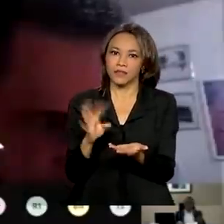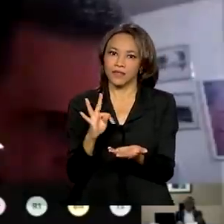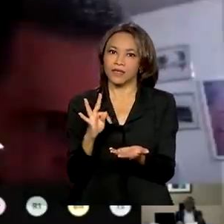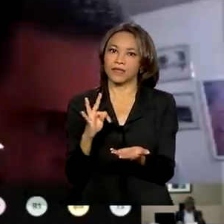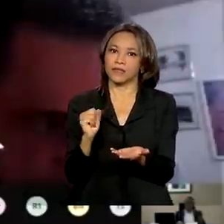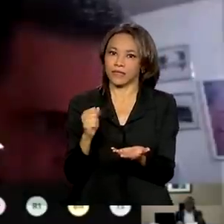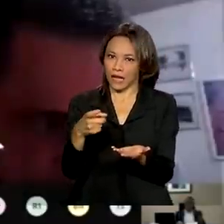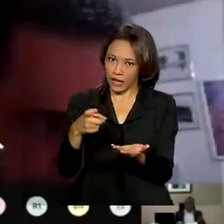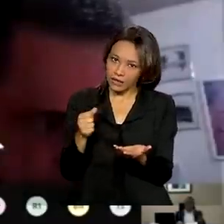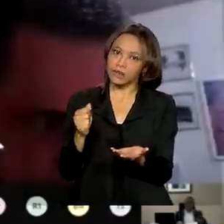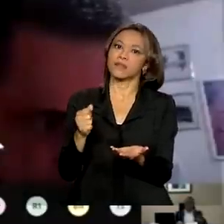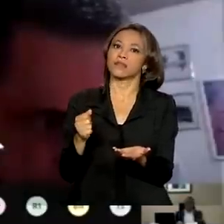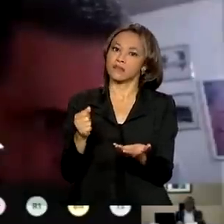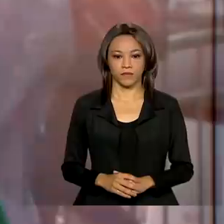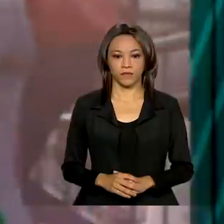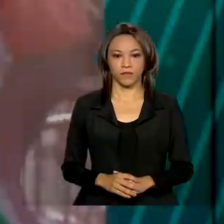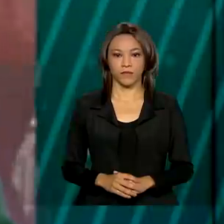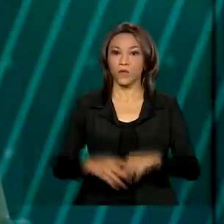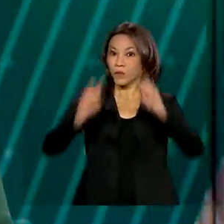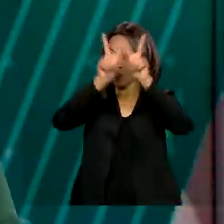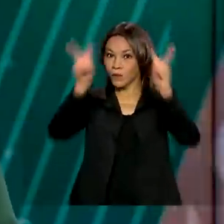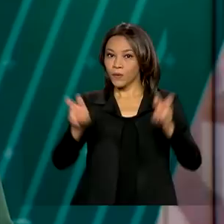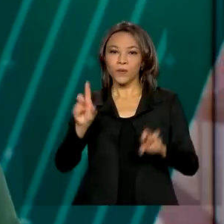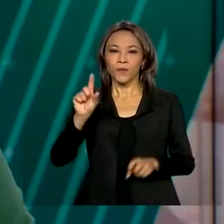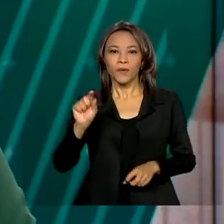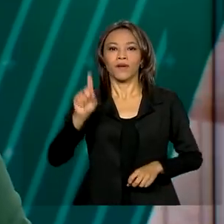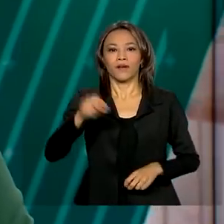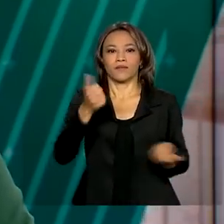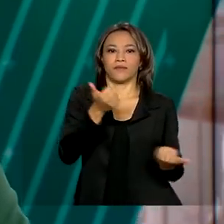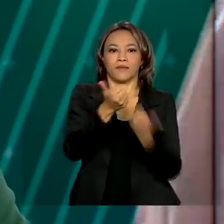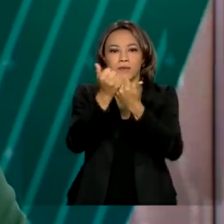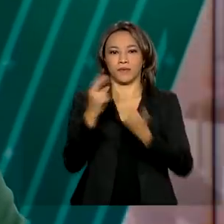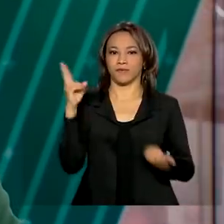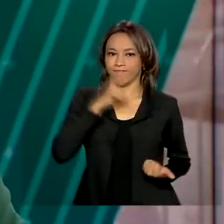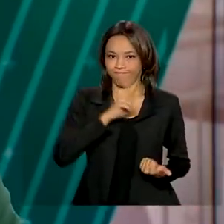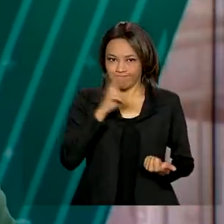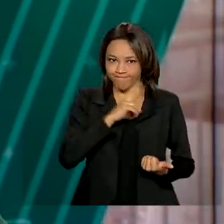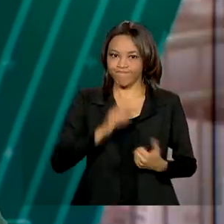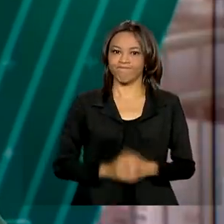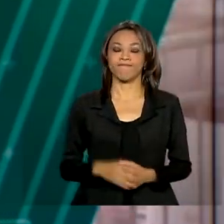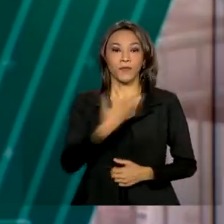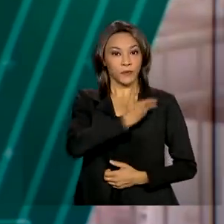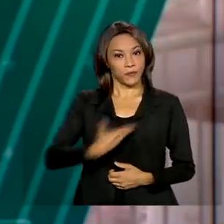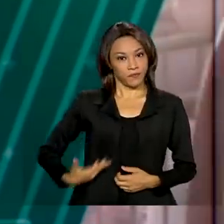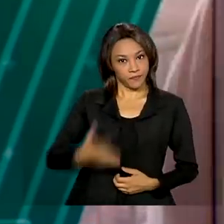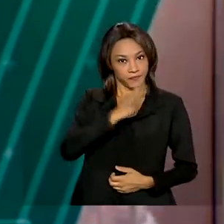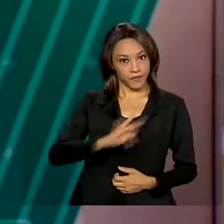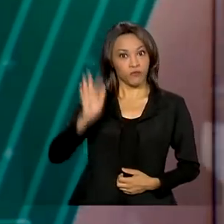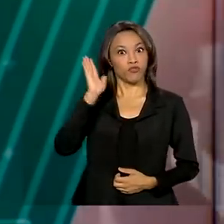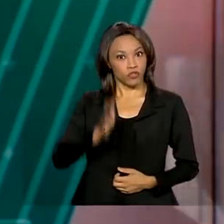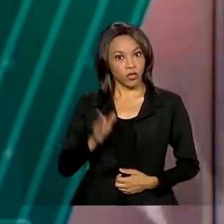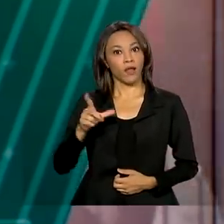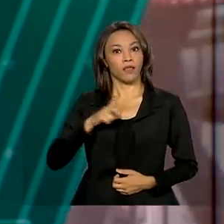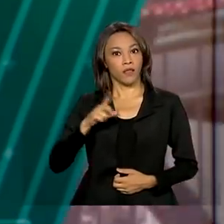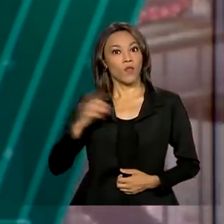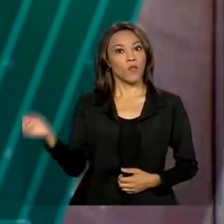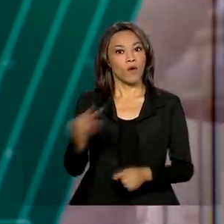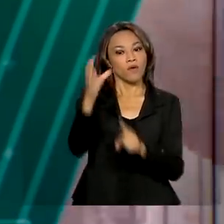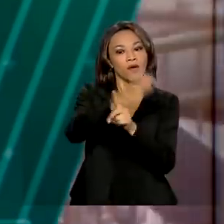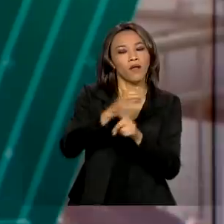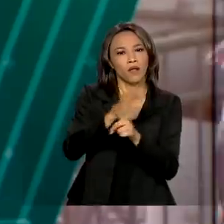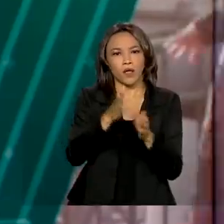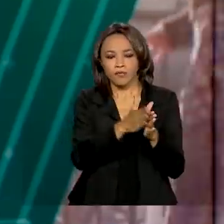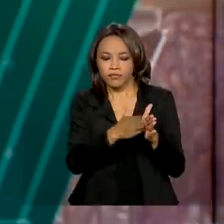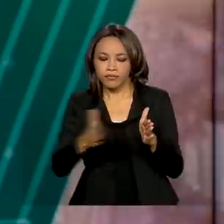eu diria, civilizadas. O assunto agora é auxílio emergencial. O governo federal definiu novos prazos para quem